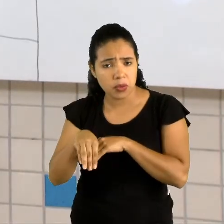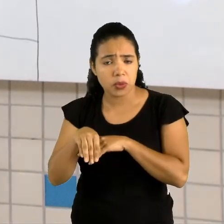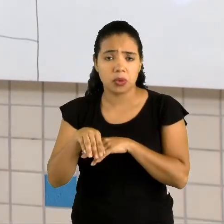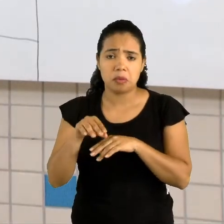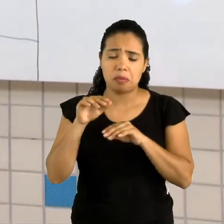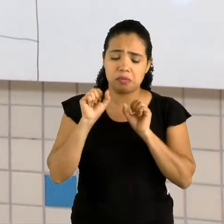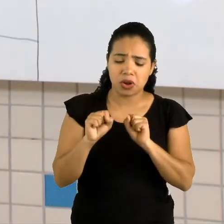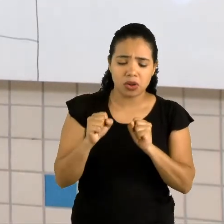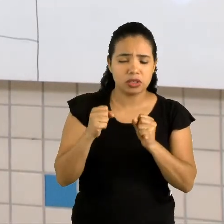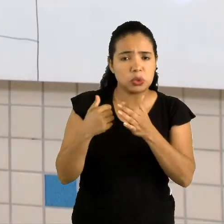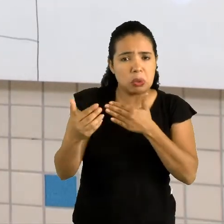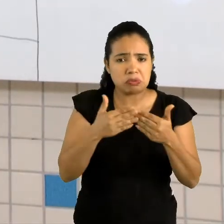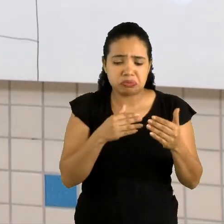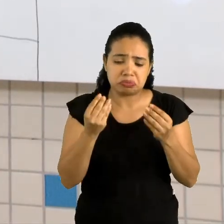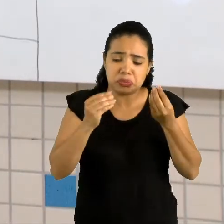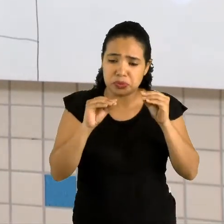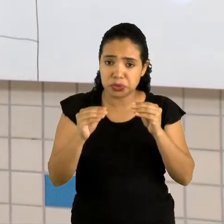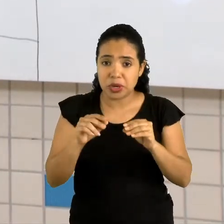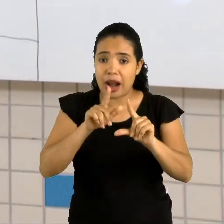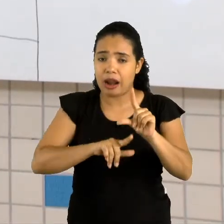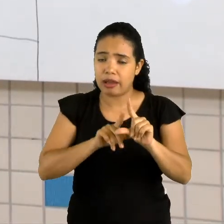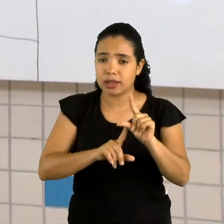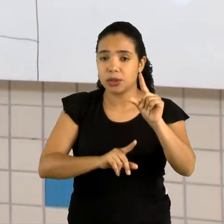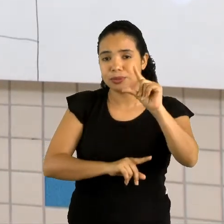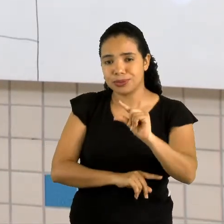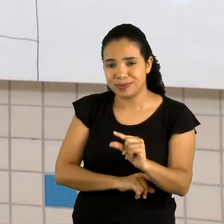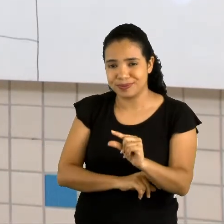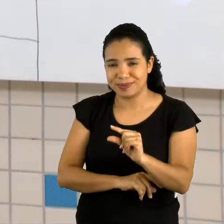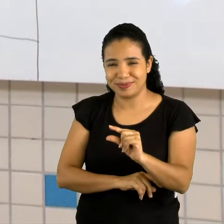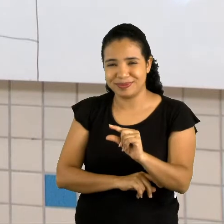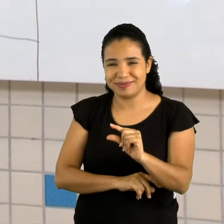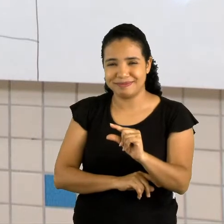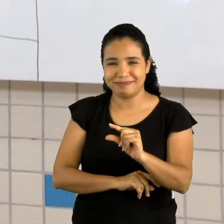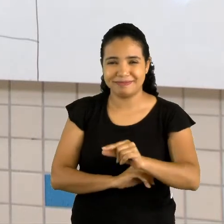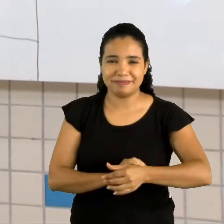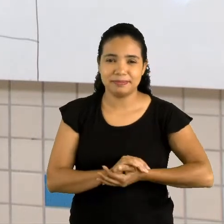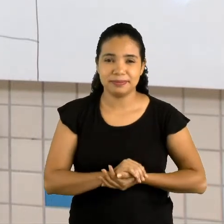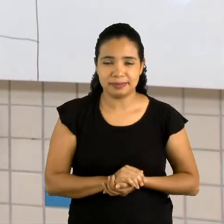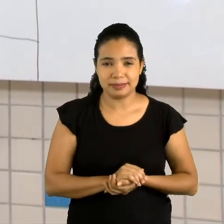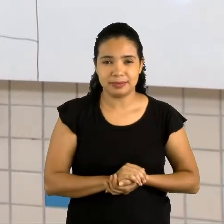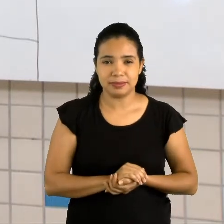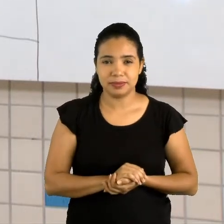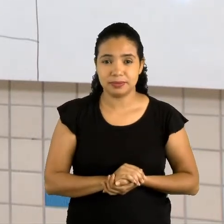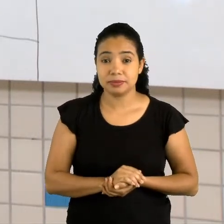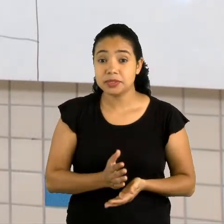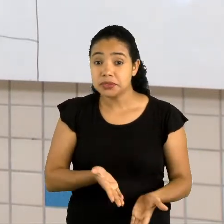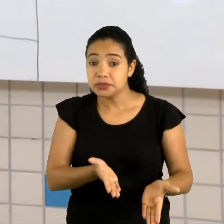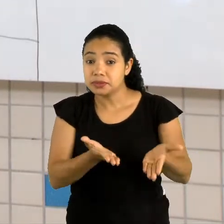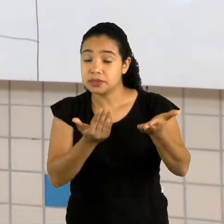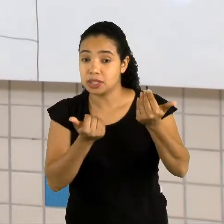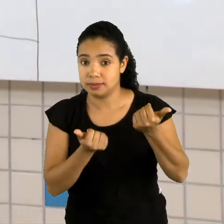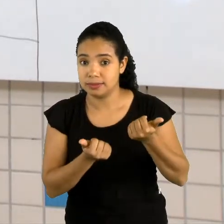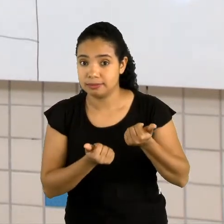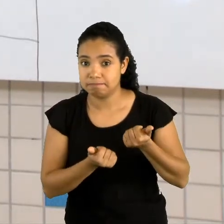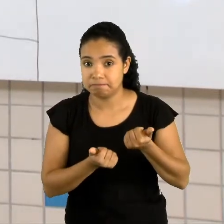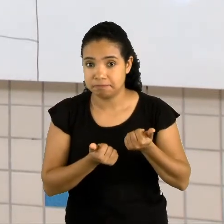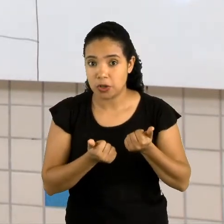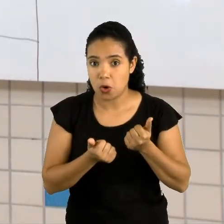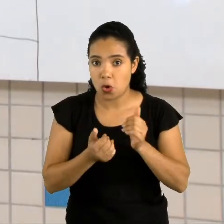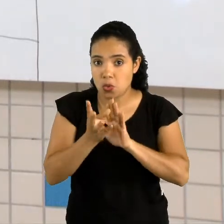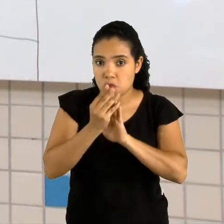brincar de qualquer maneira, elas são com letra minúsculas. Vamos retomar então, por exemplo.